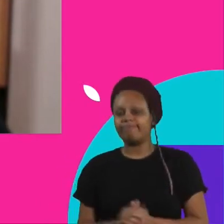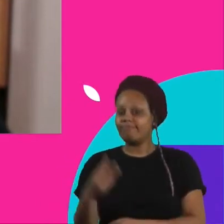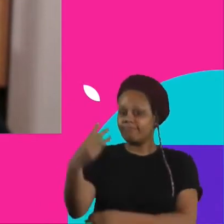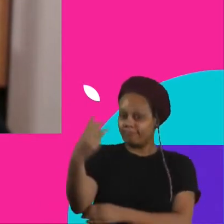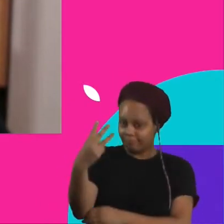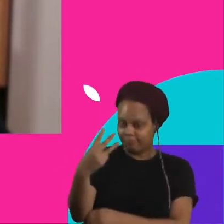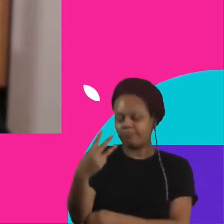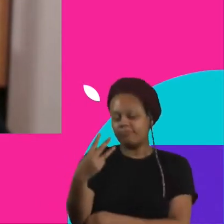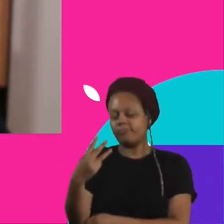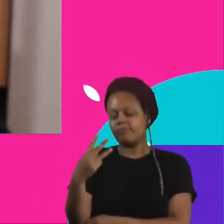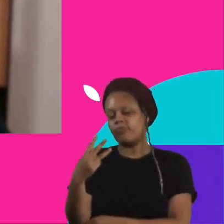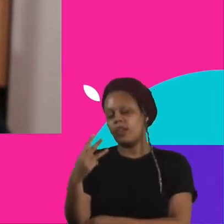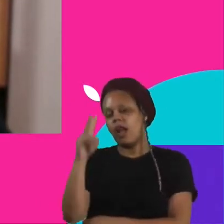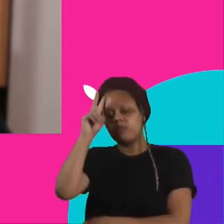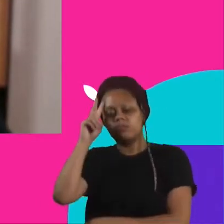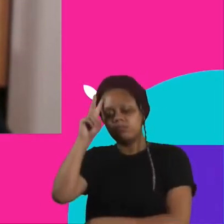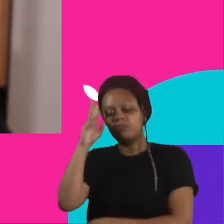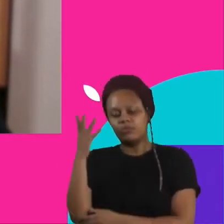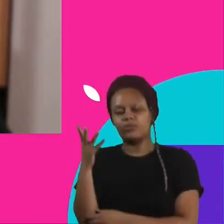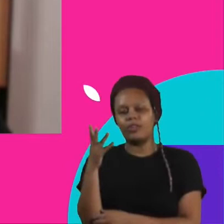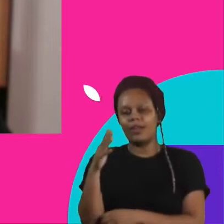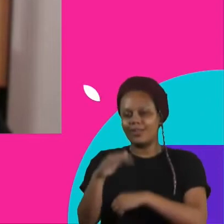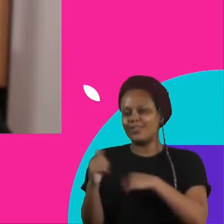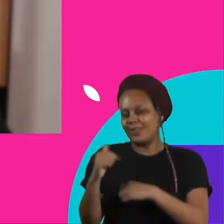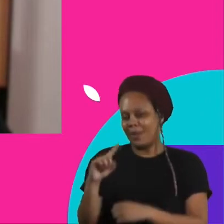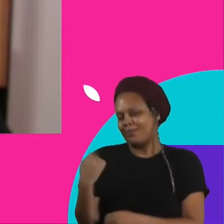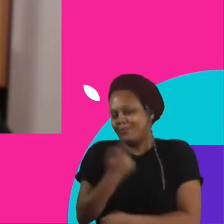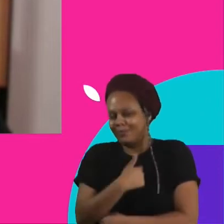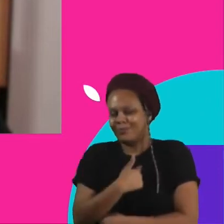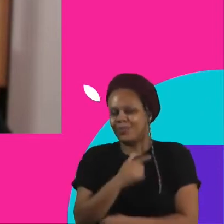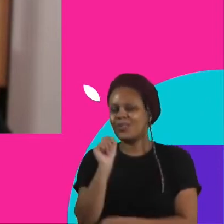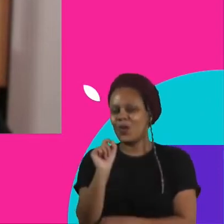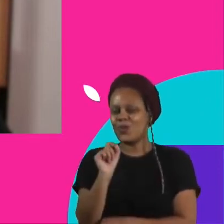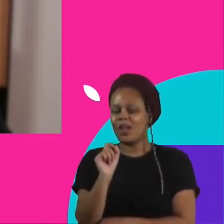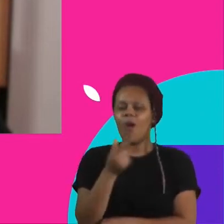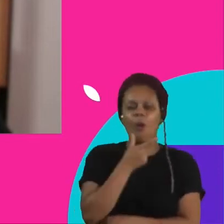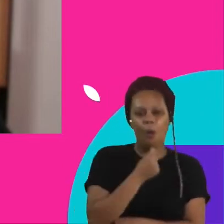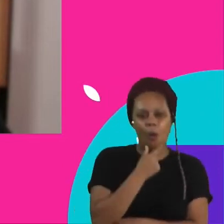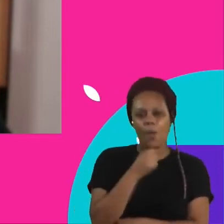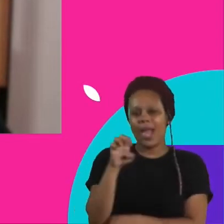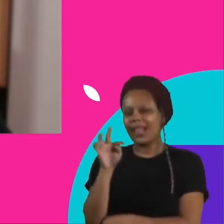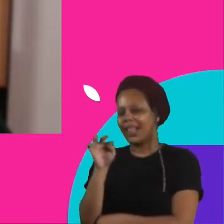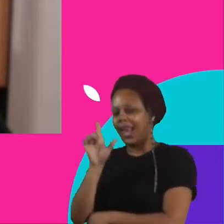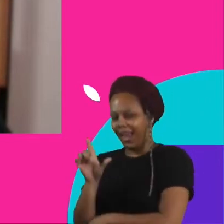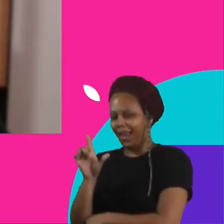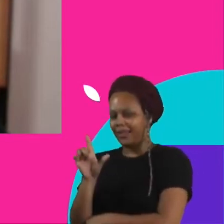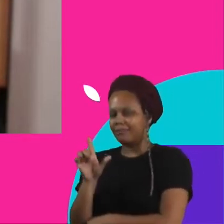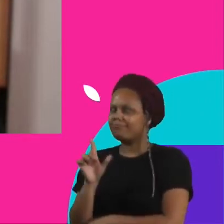chamava na época, né? Entre nós, de um homem ETL. O que é ETL?